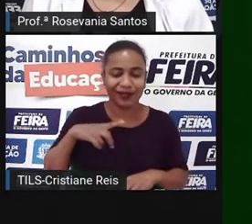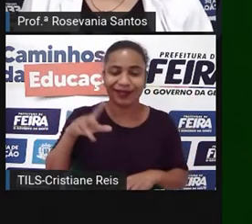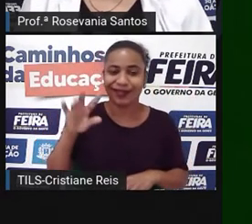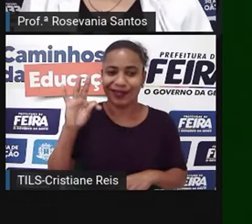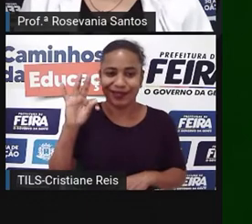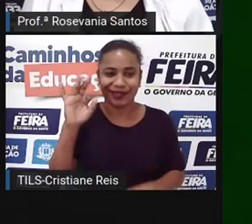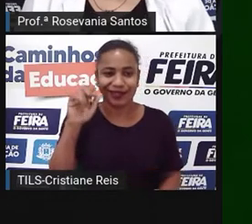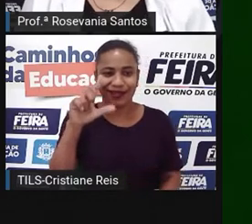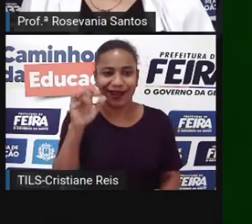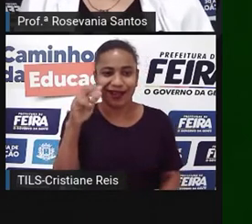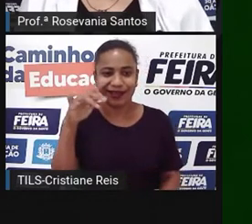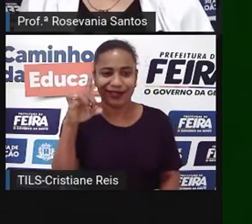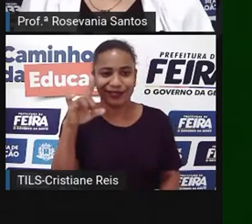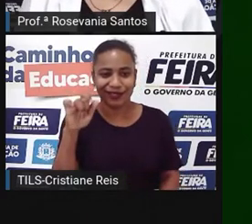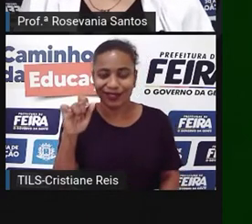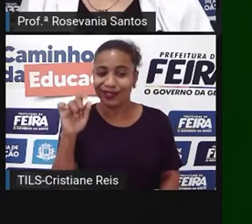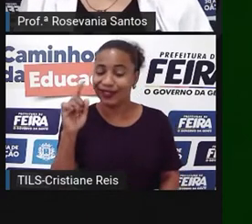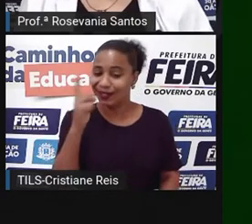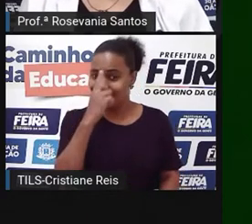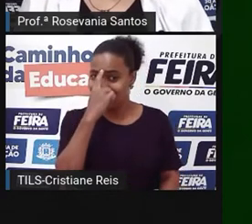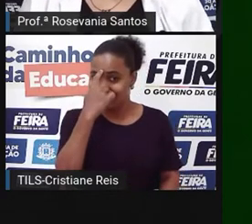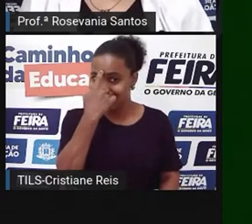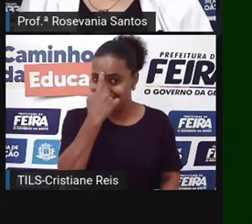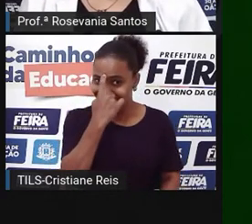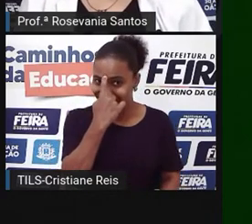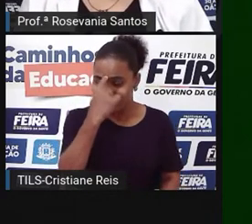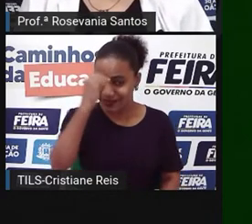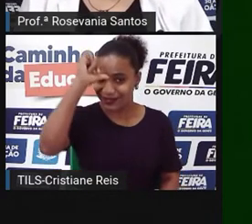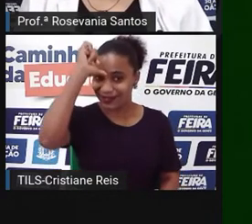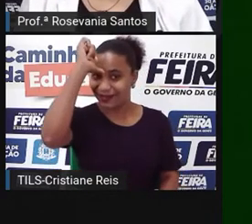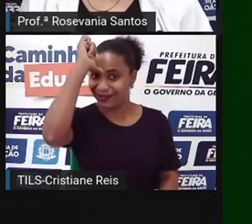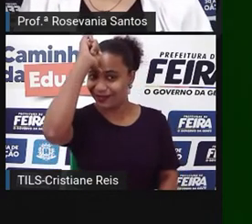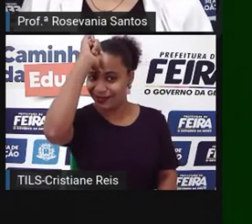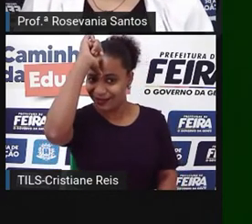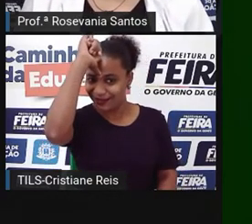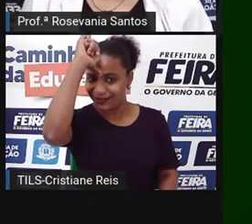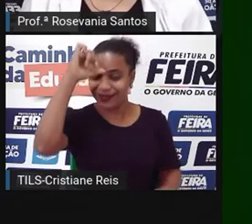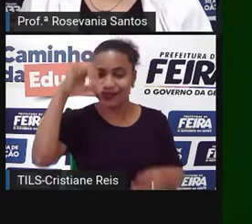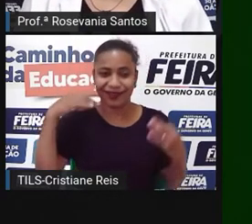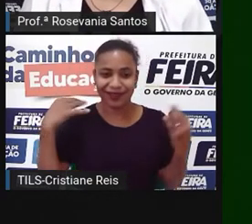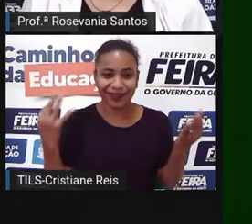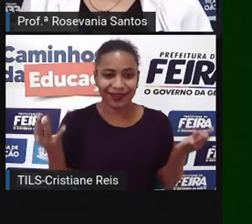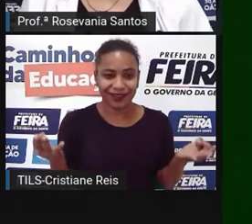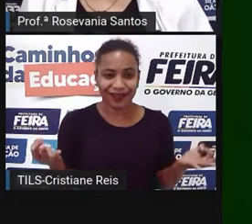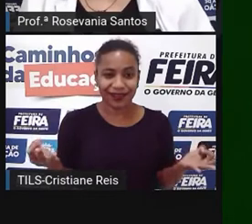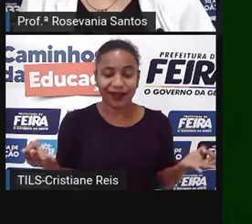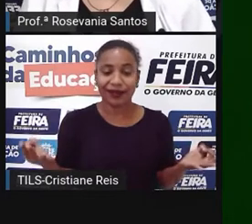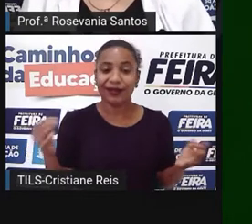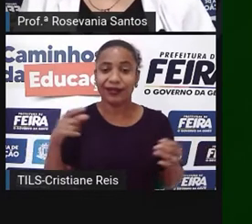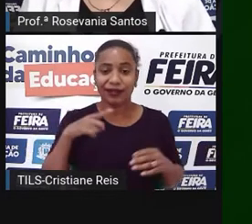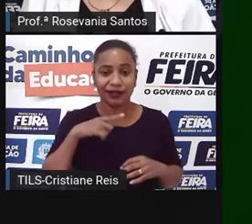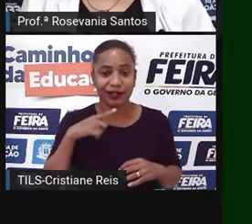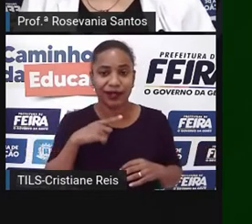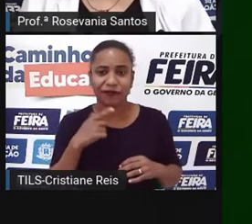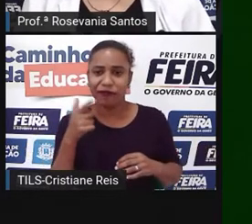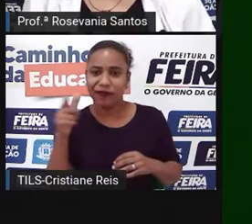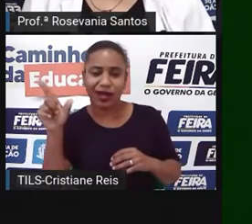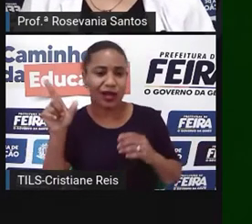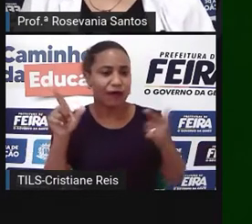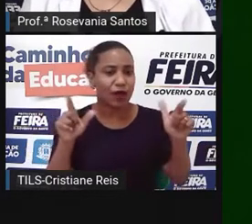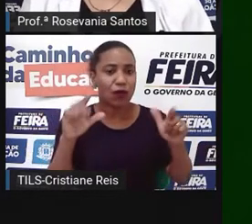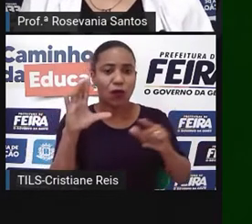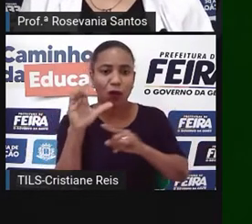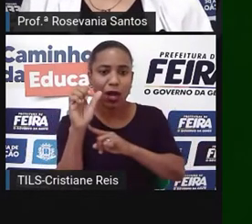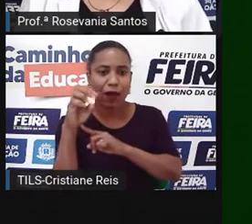maravilhosa. A gente tem o Camboja, com todas aquelas ruínas, aqueles prédios. A gente tem Laos, com esse espaço